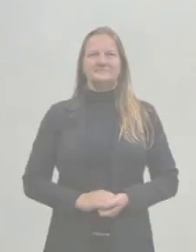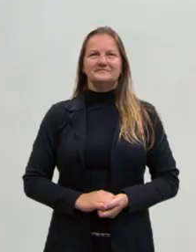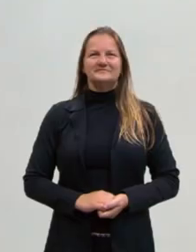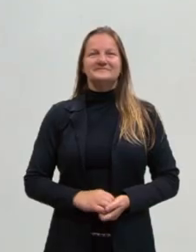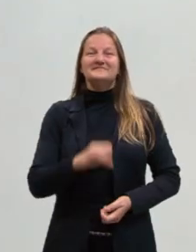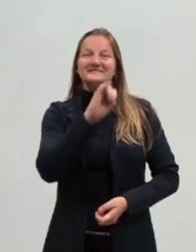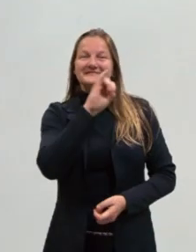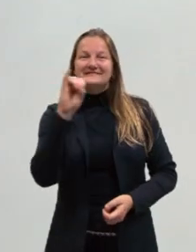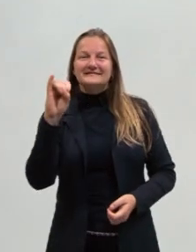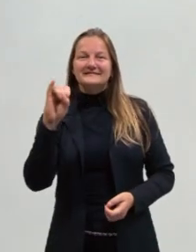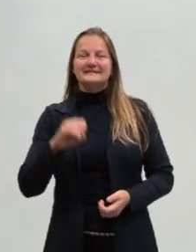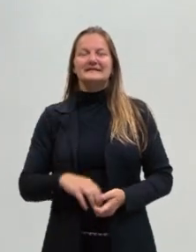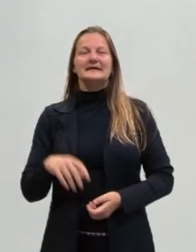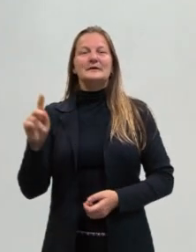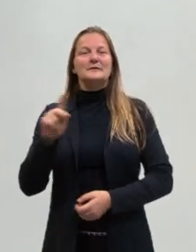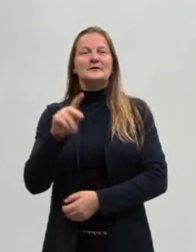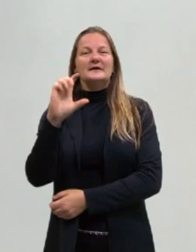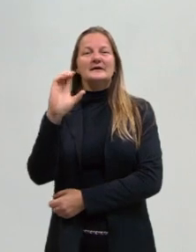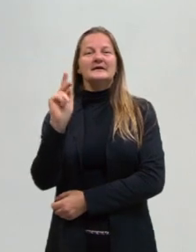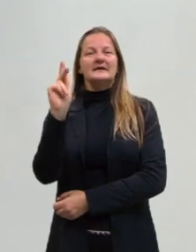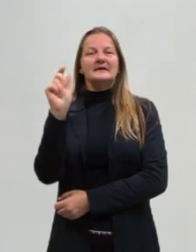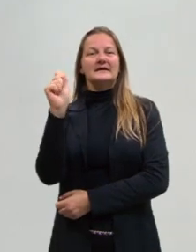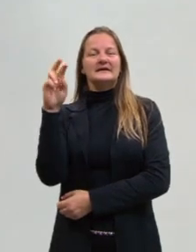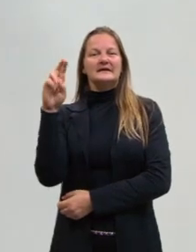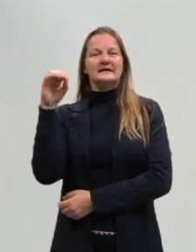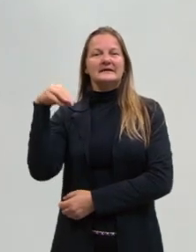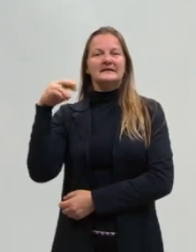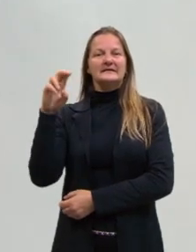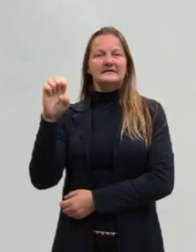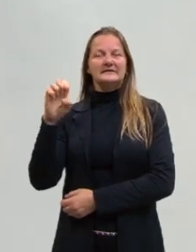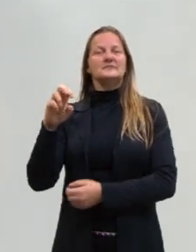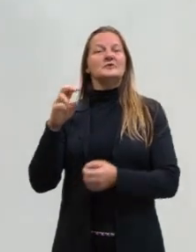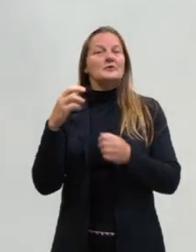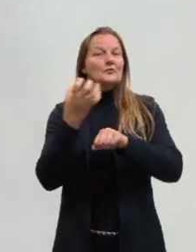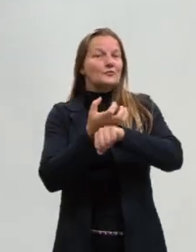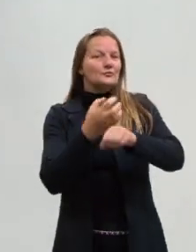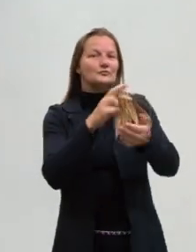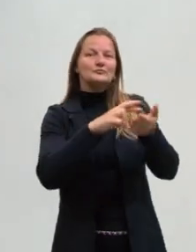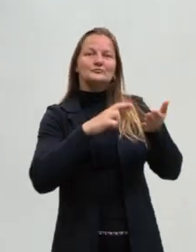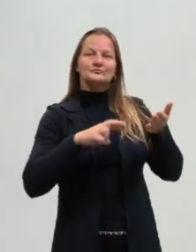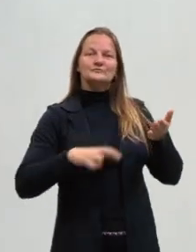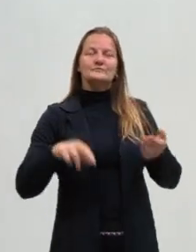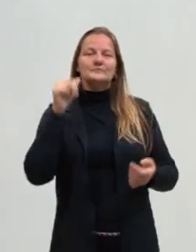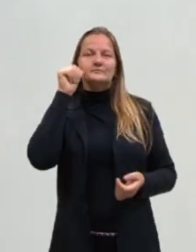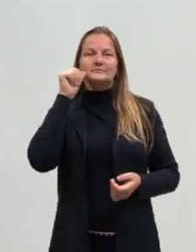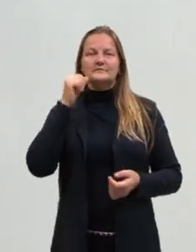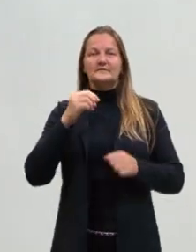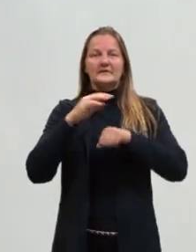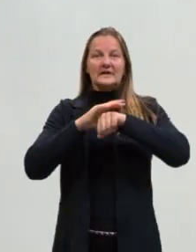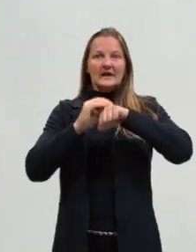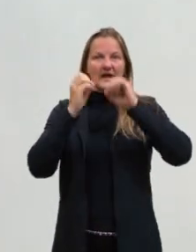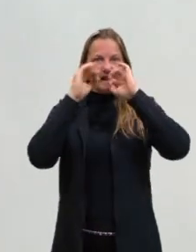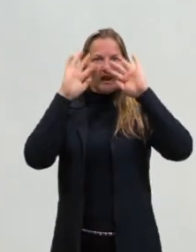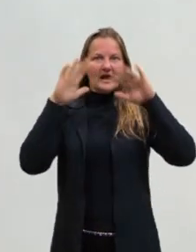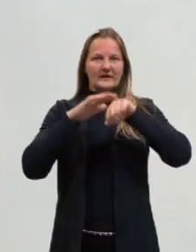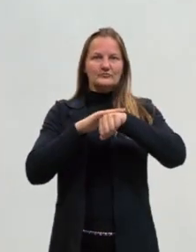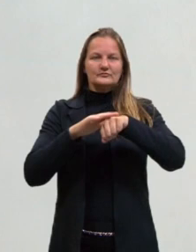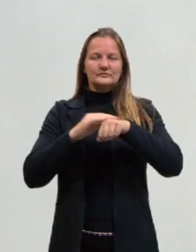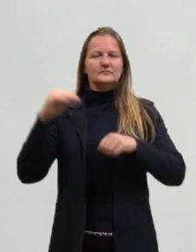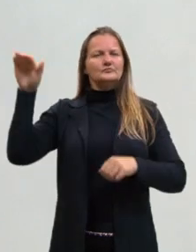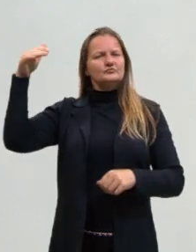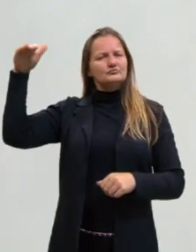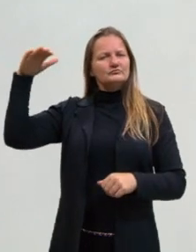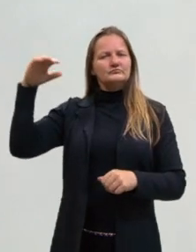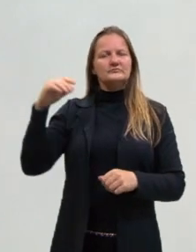Olá, eu sou a professora Karine Bittenbender, de redação. Eu sou uma mulher de pele clara, estatura mediana,